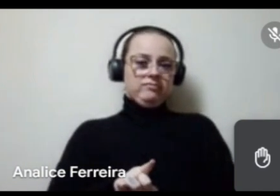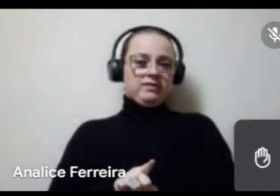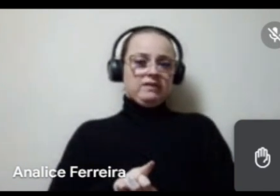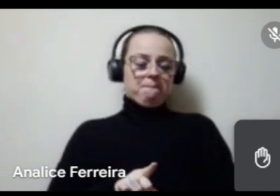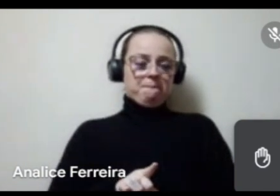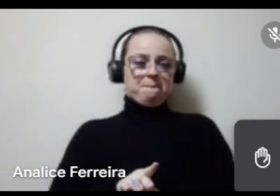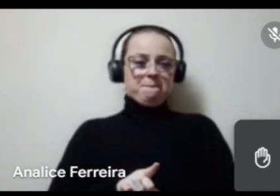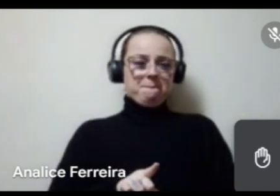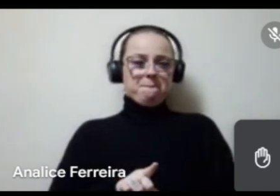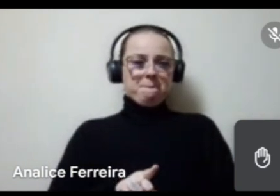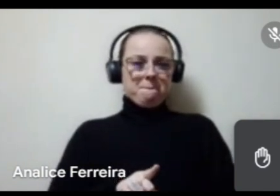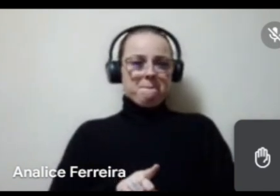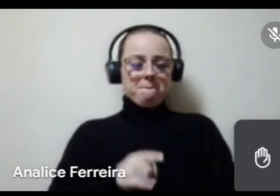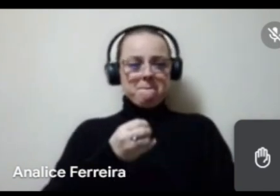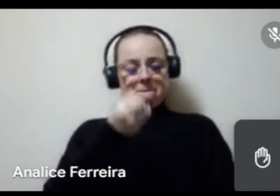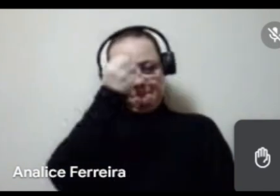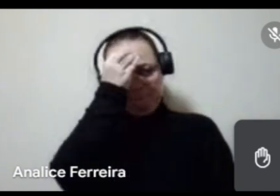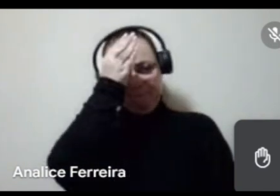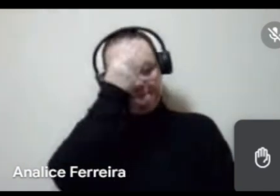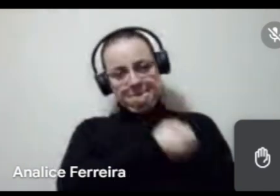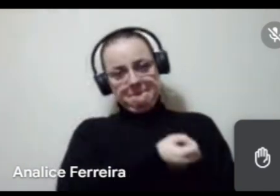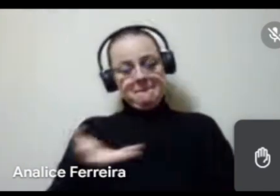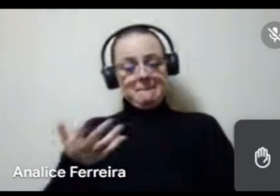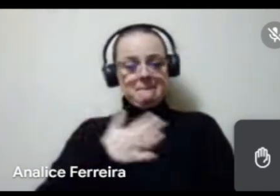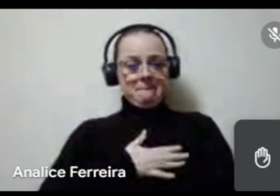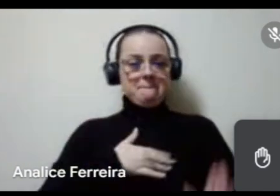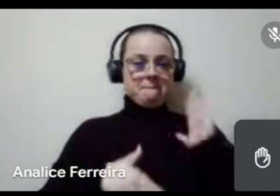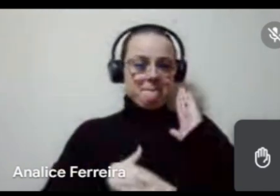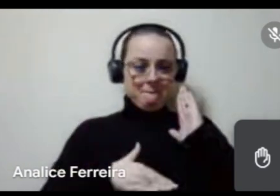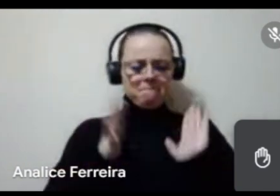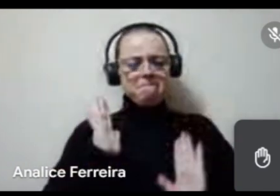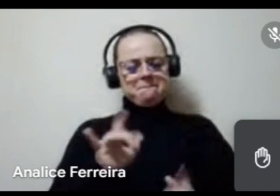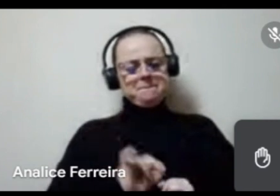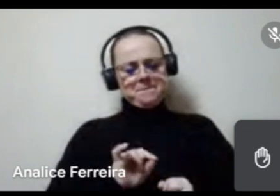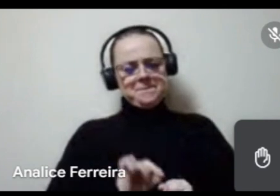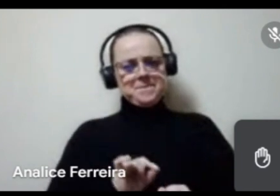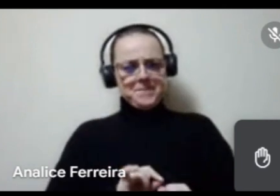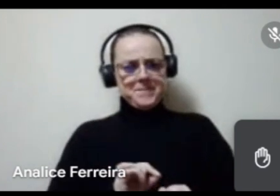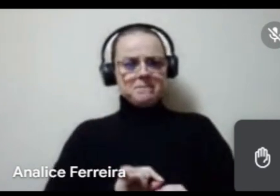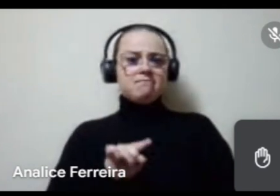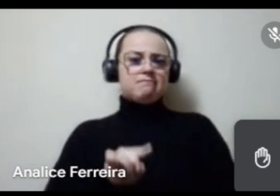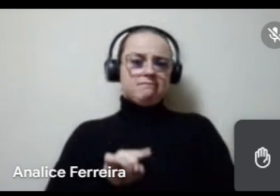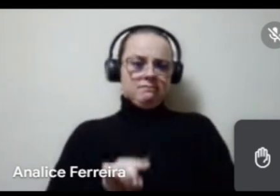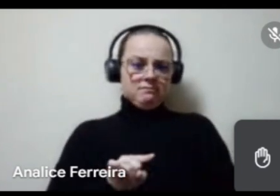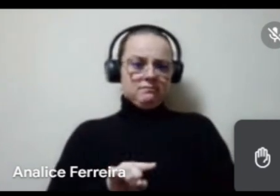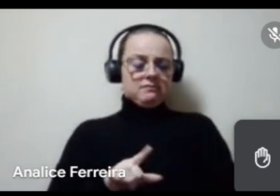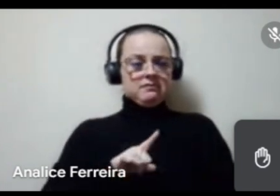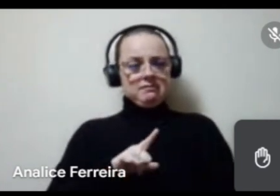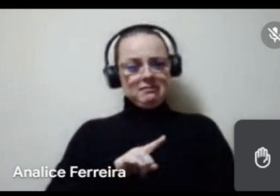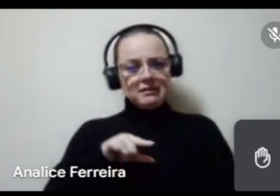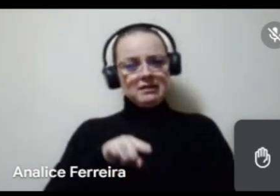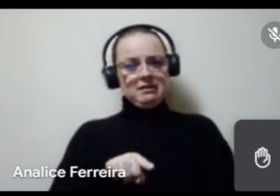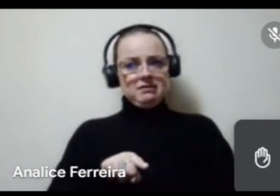de repassar o conhecimento, né, eu como DJ já tento fazer essa, já tento ter esse